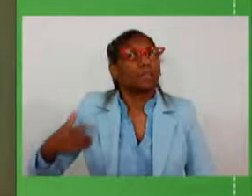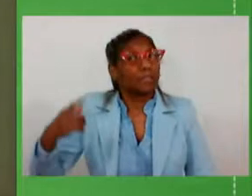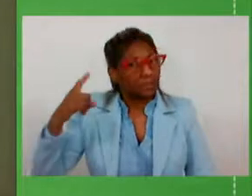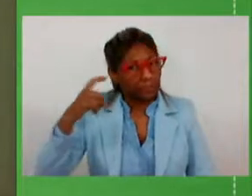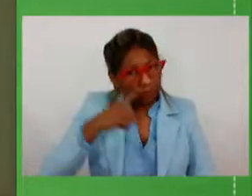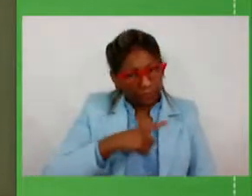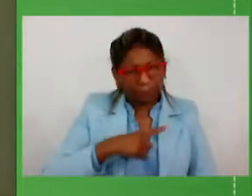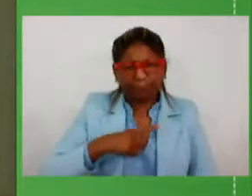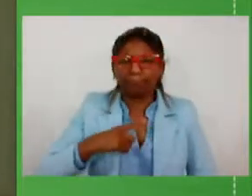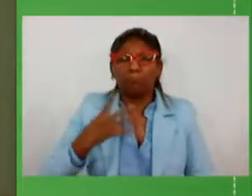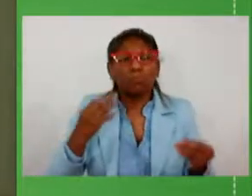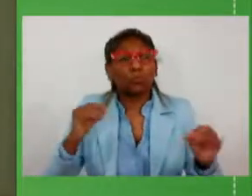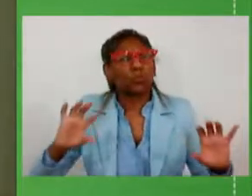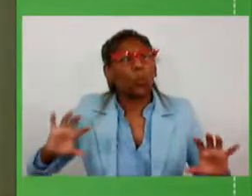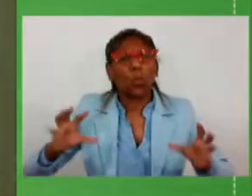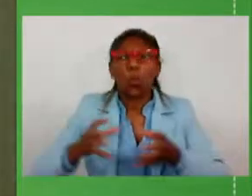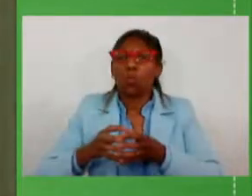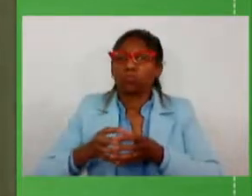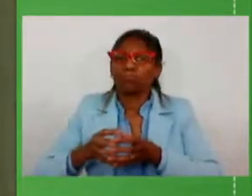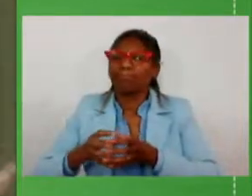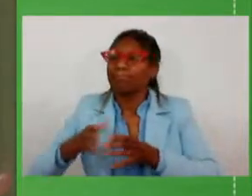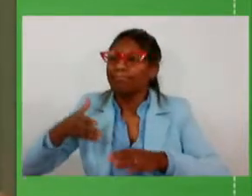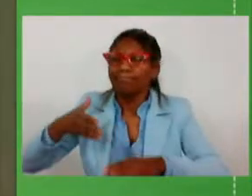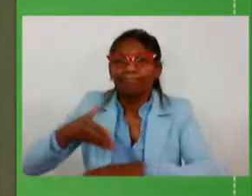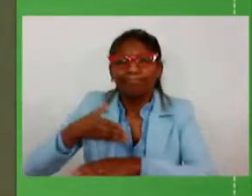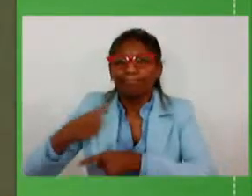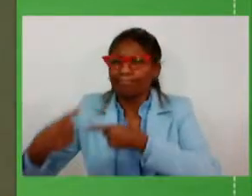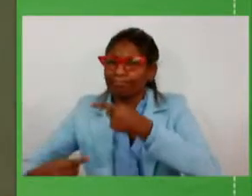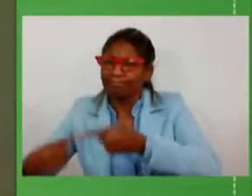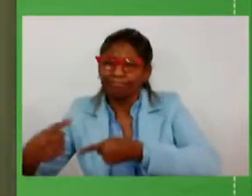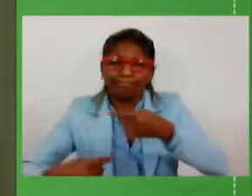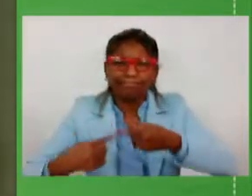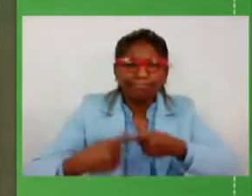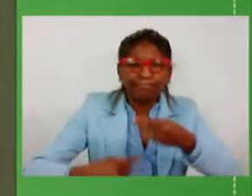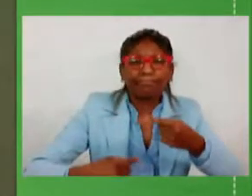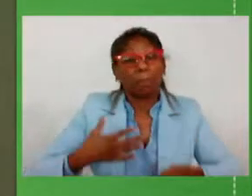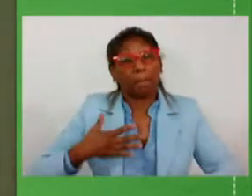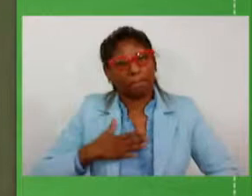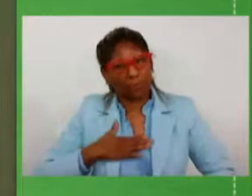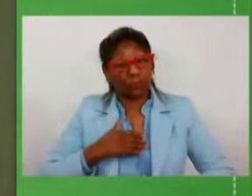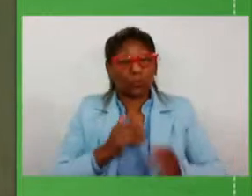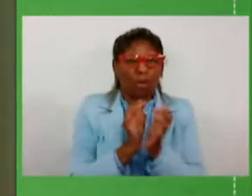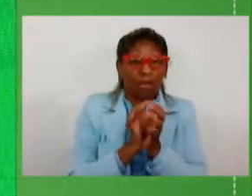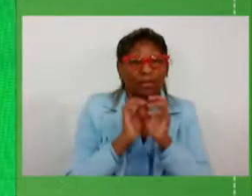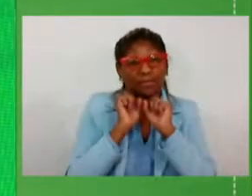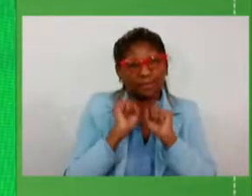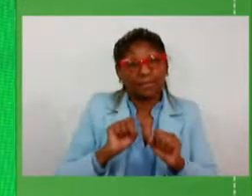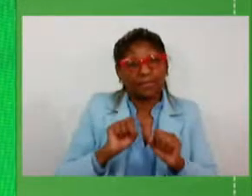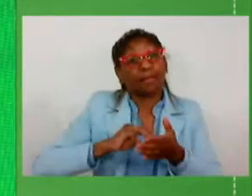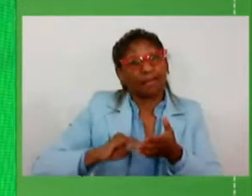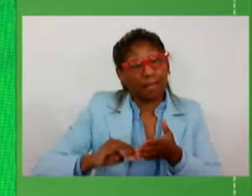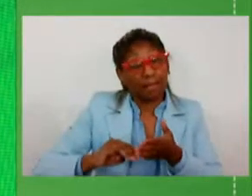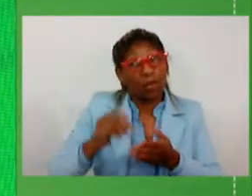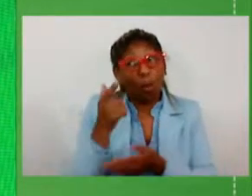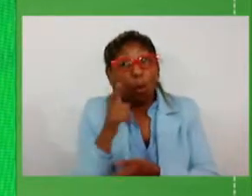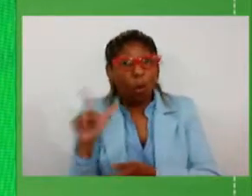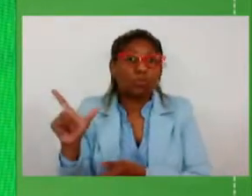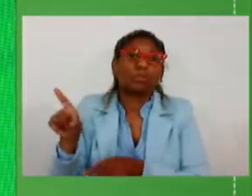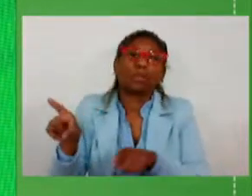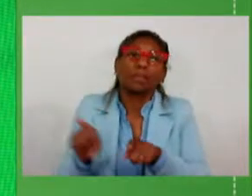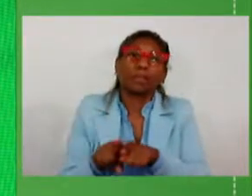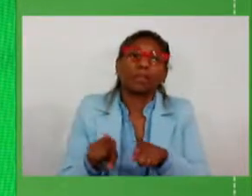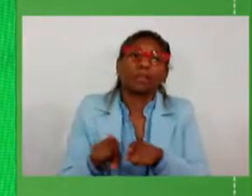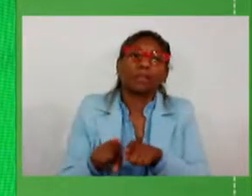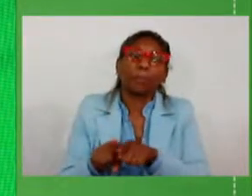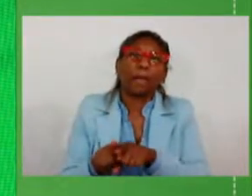muitas pessoas e já mencionado entre alguns os meus colegas secretários e aqueles que estão vou